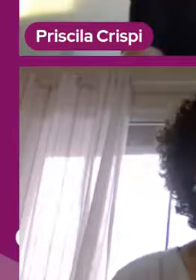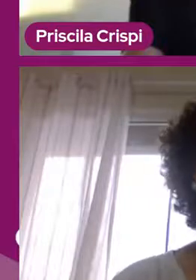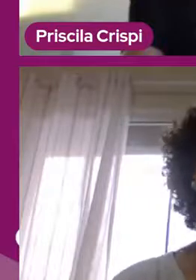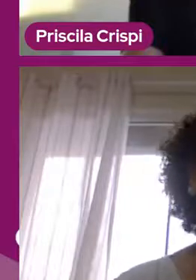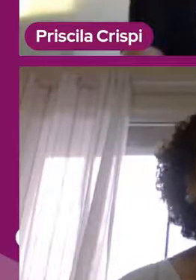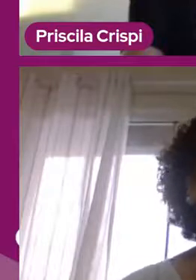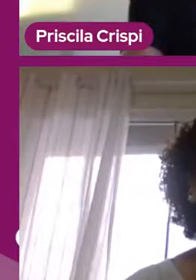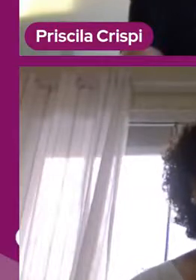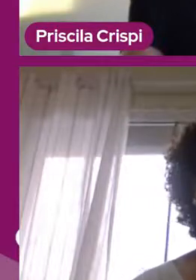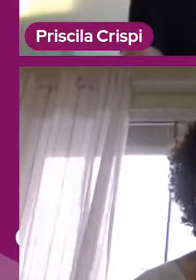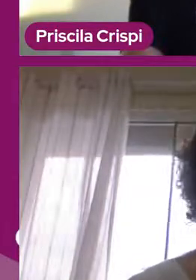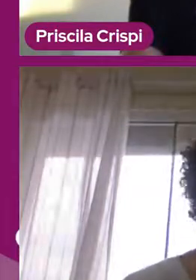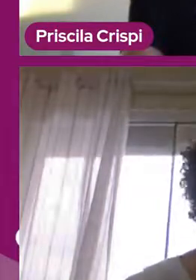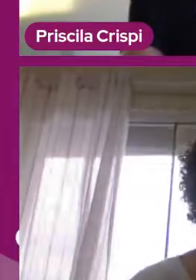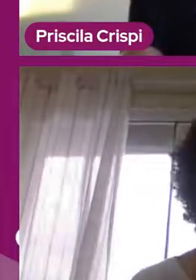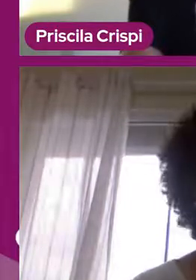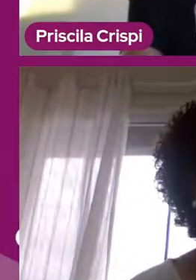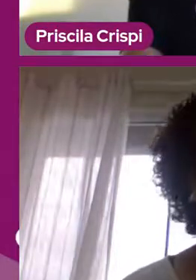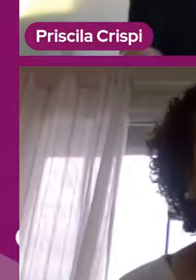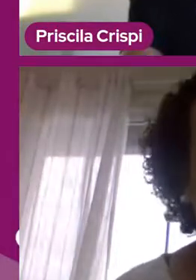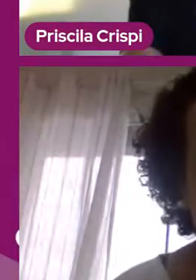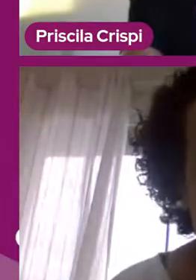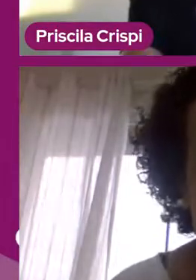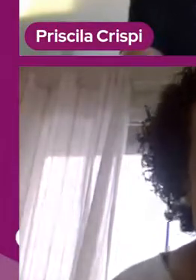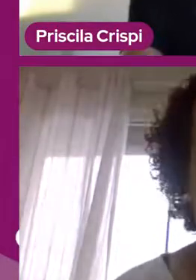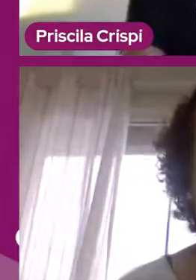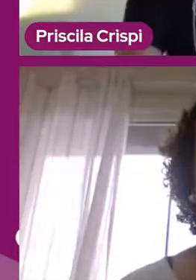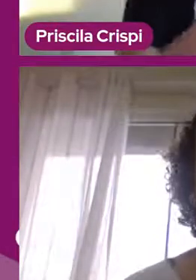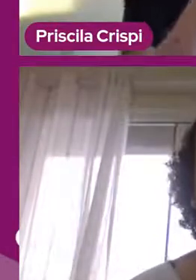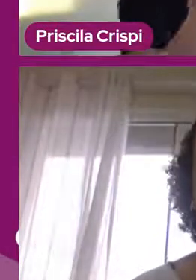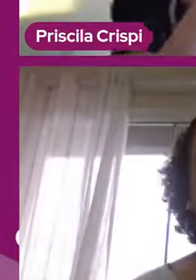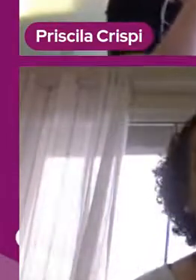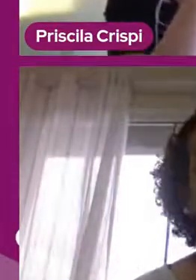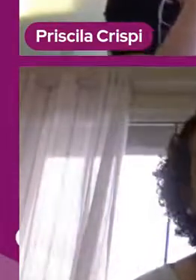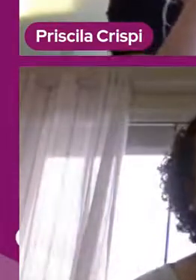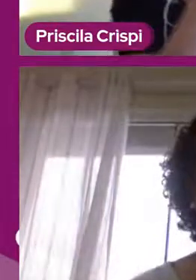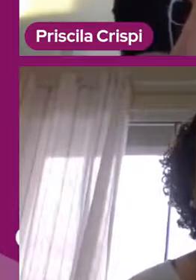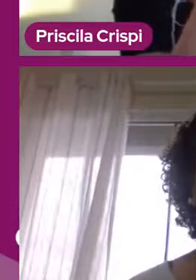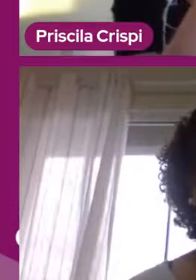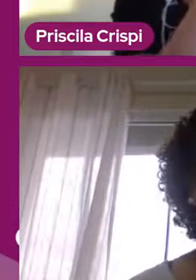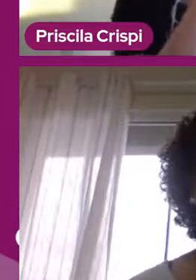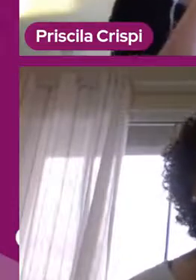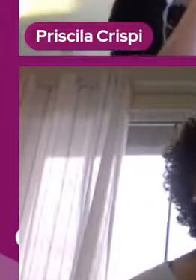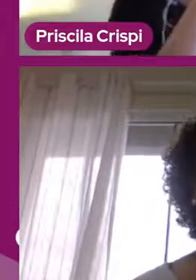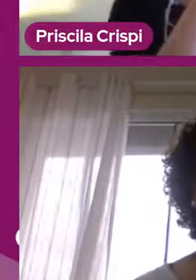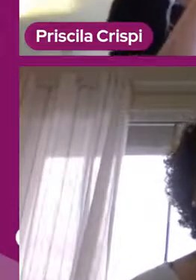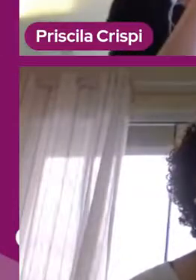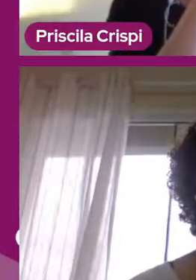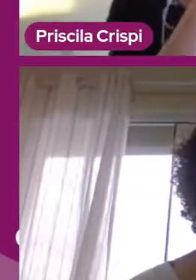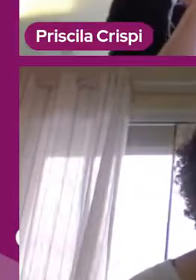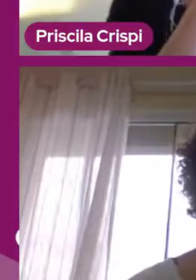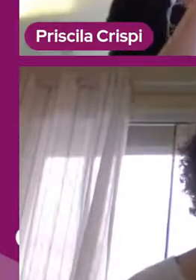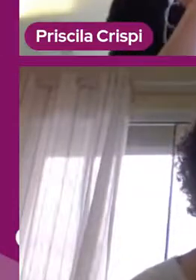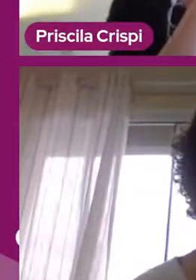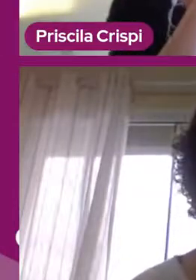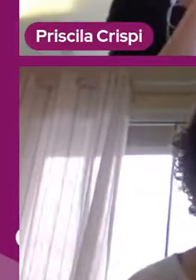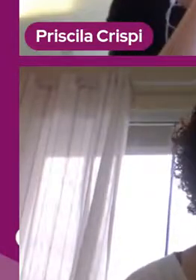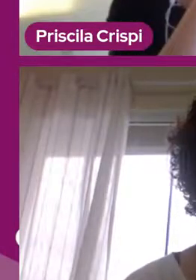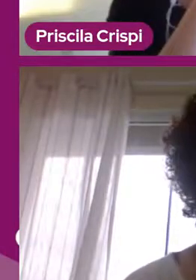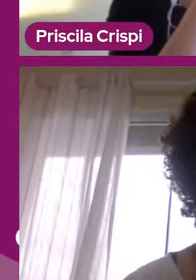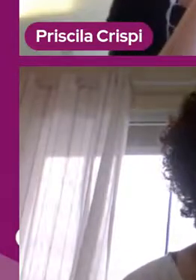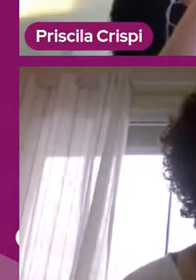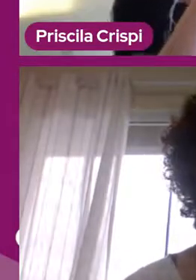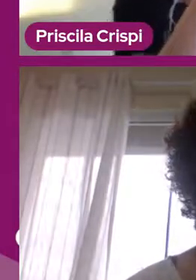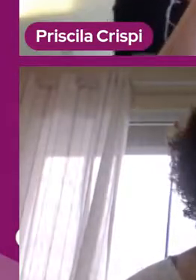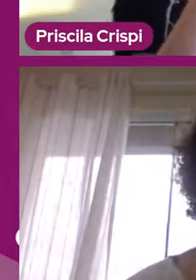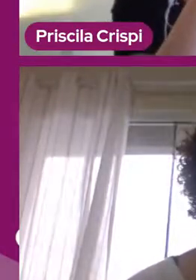isso tudo eu já trabalho na rotina com eles. Então, eu fiquei já mais, sabe? Fiquei mais sossegada,